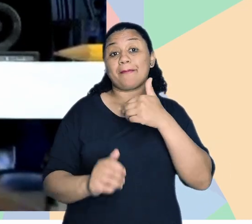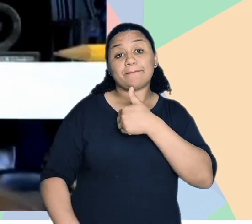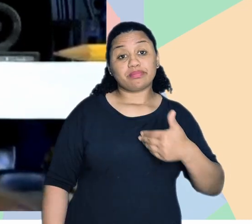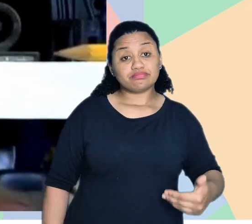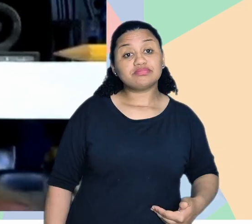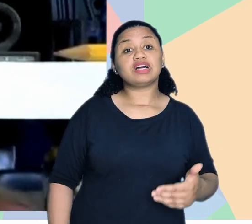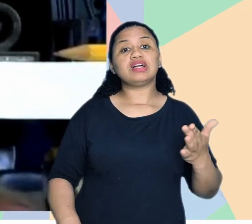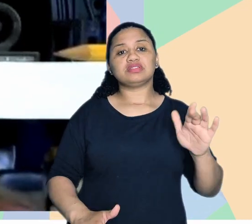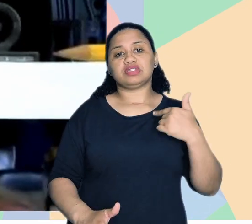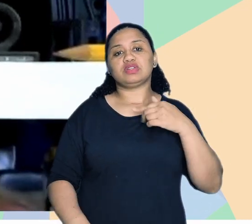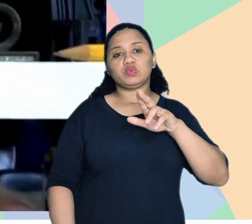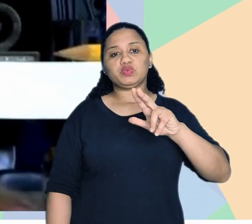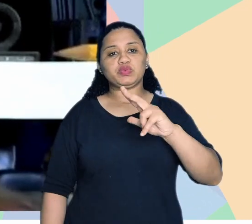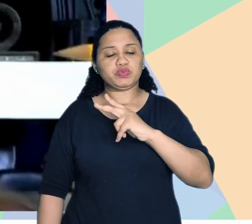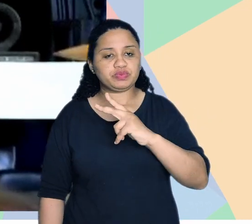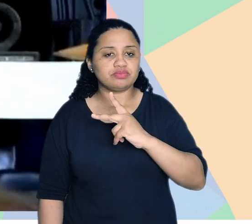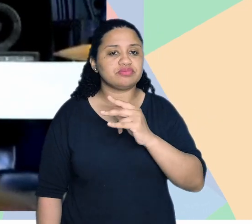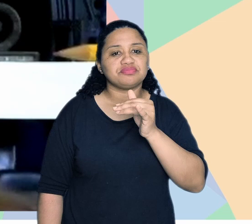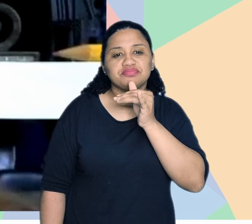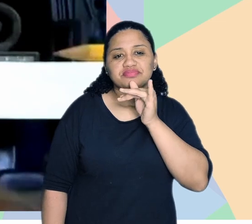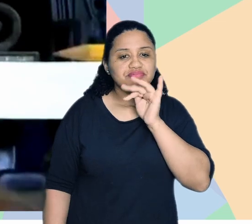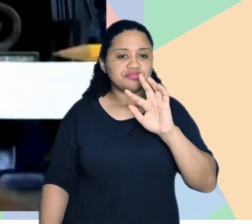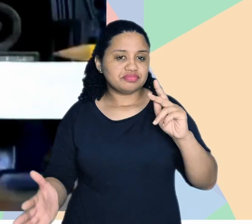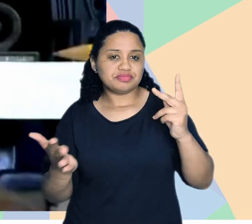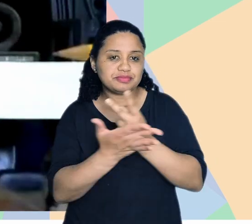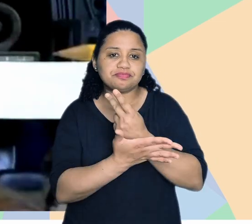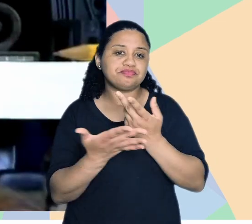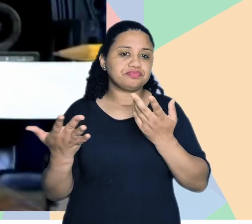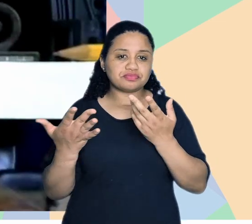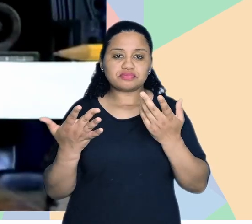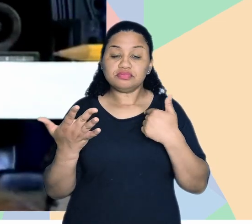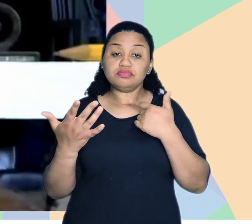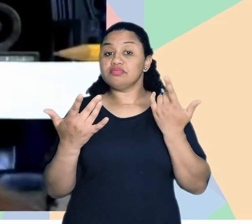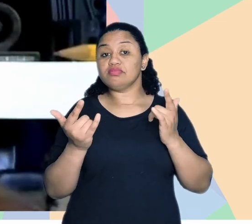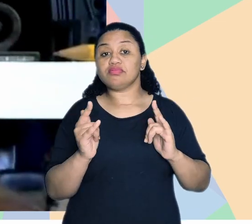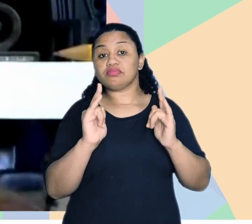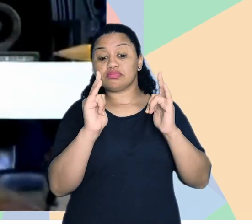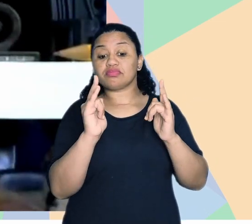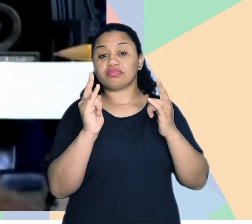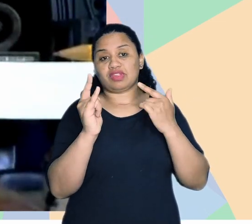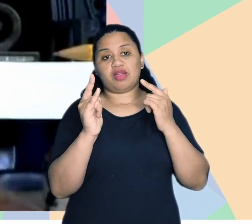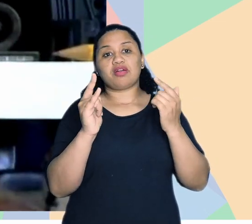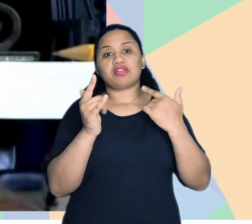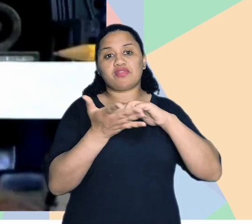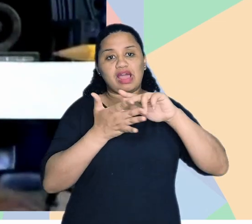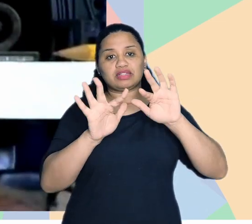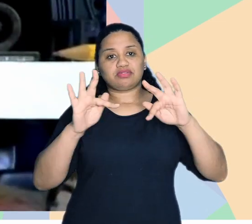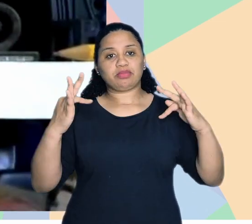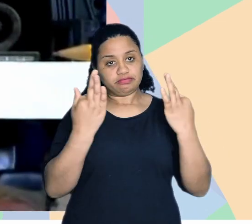público, às vezes é um uso privado, como acontece no edifício multifamiliar.